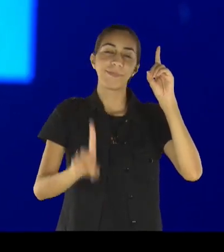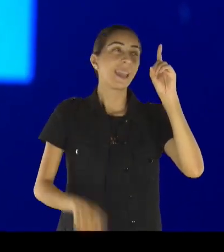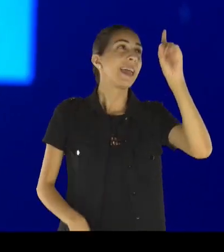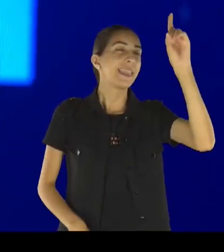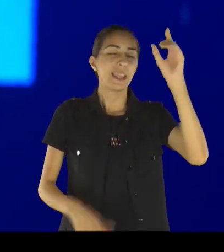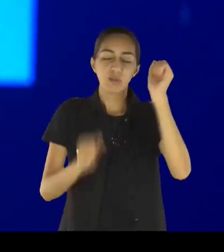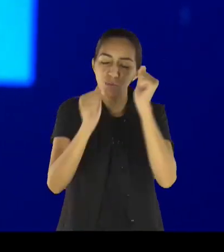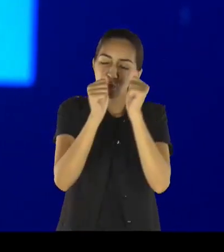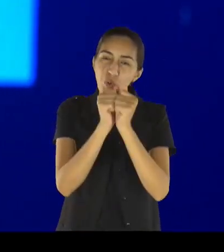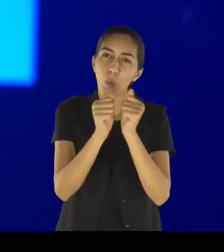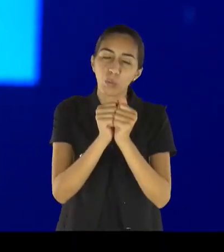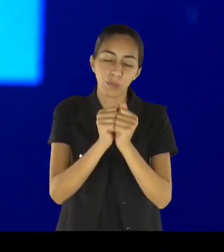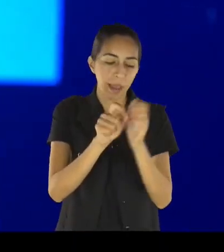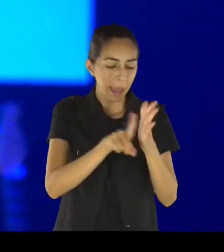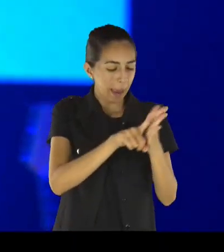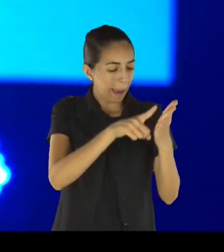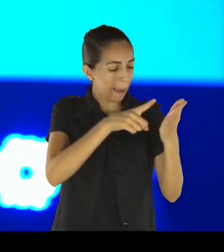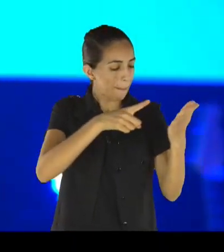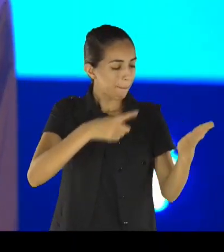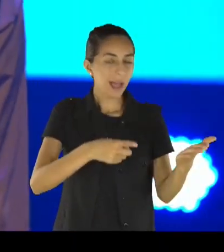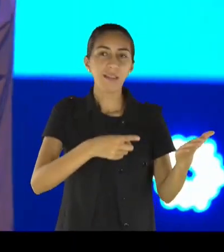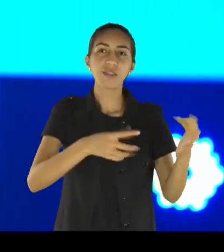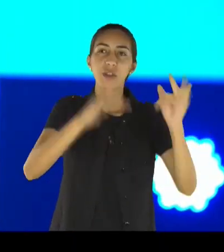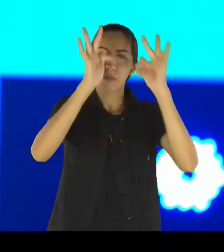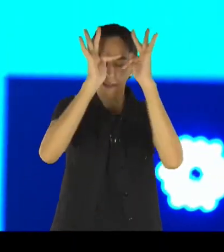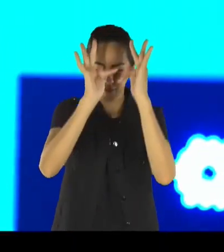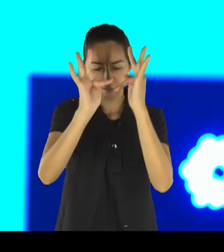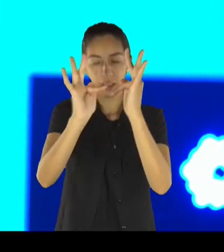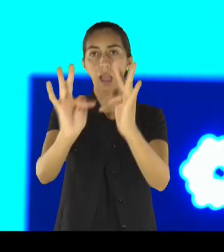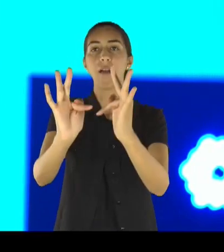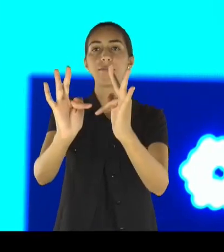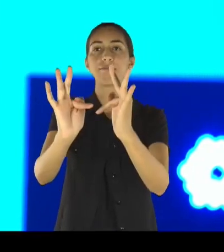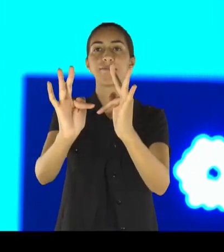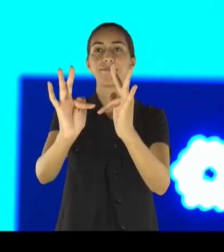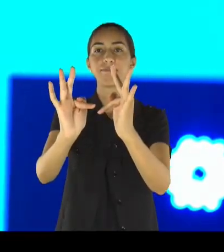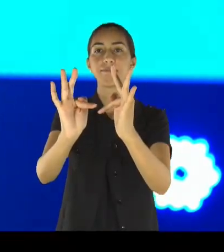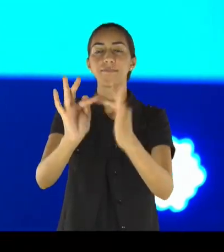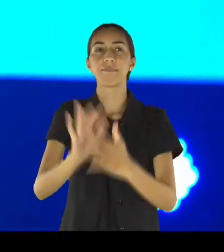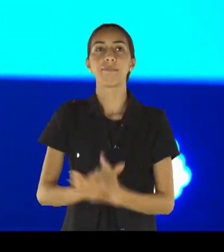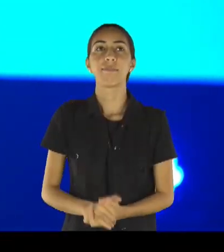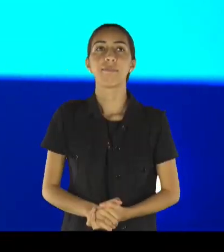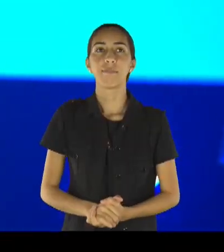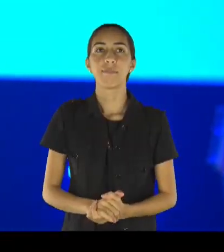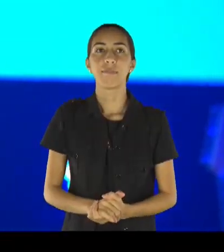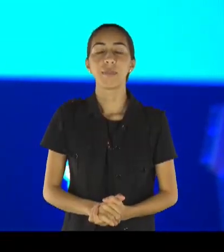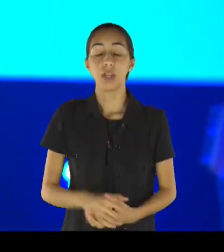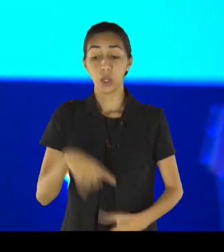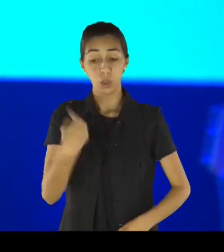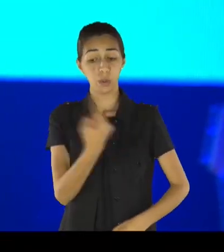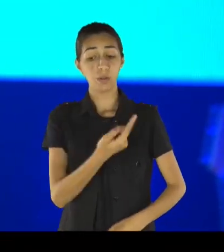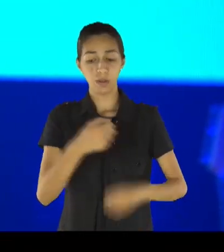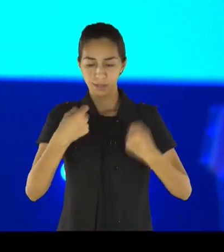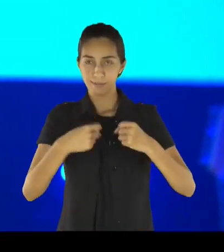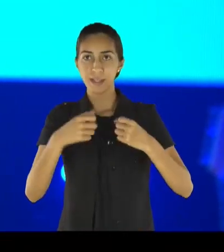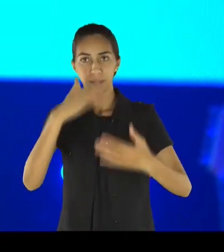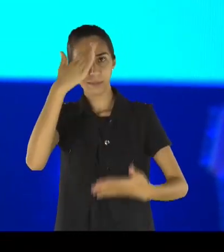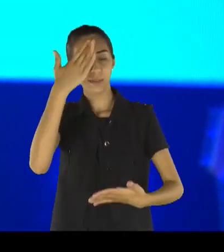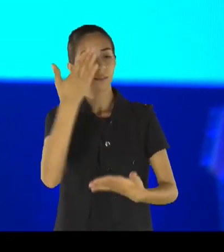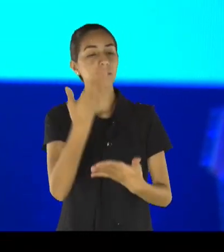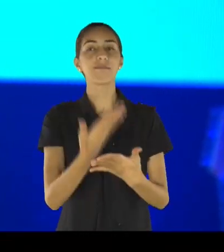dEle é fiel, nós temos que crê, na palavra de Deus, porque a nossa mente, começa a tentar, achar soluções,